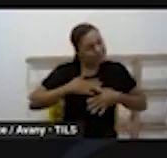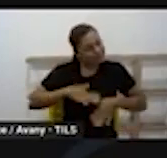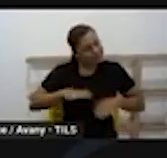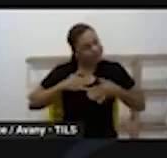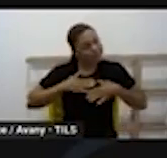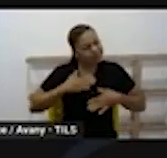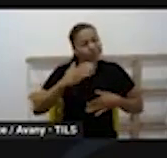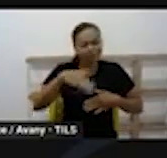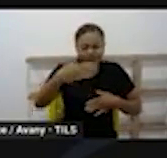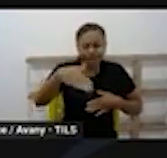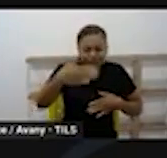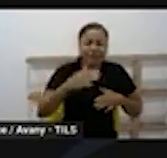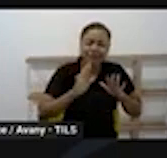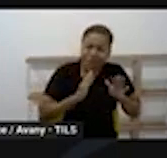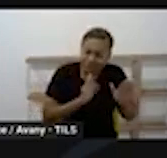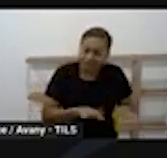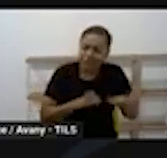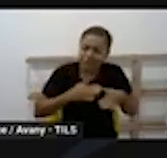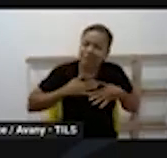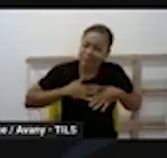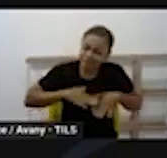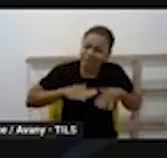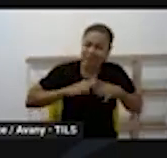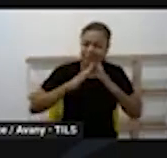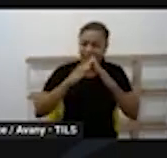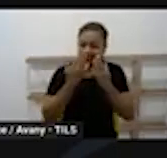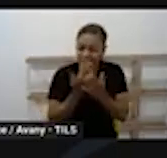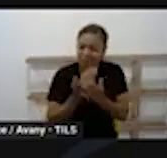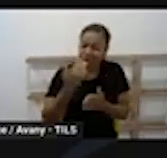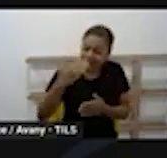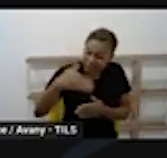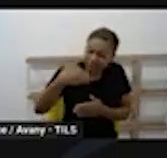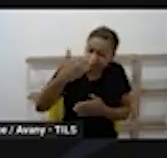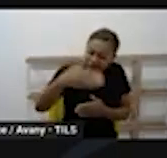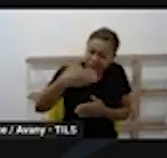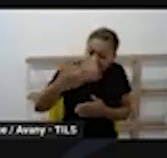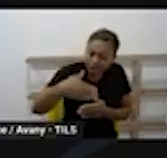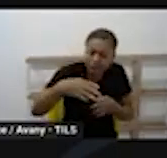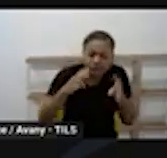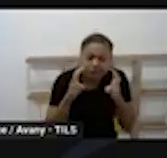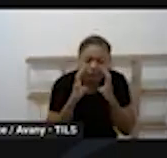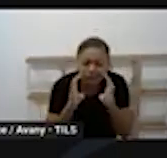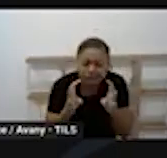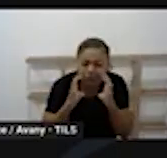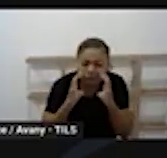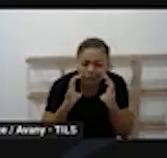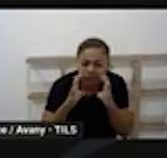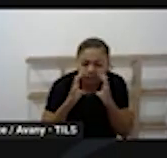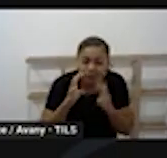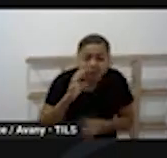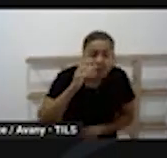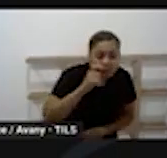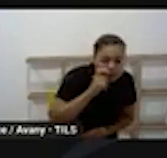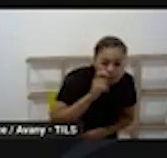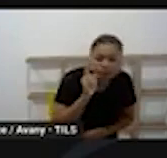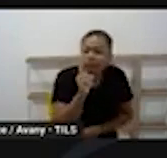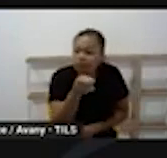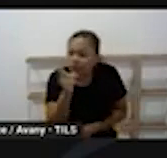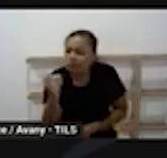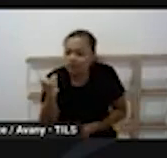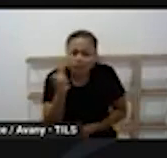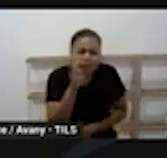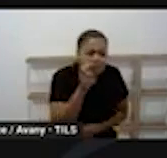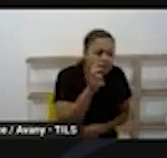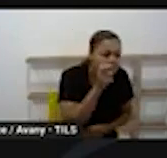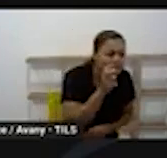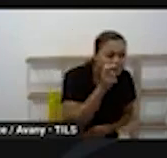devagarinho, escola que é escuta, escola que é observação, escola que